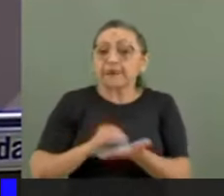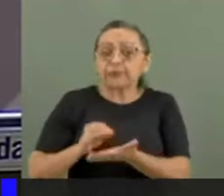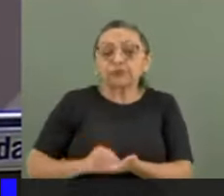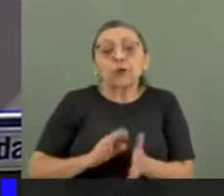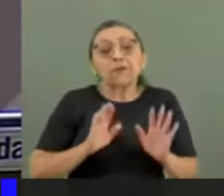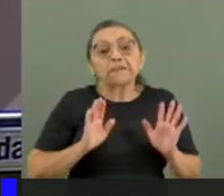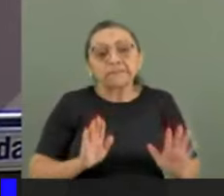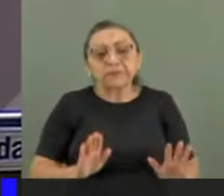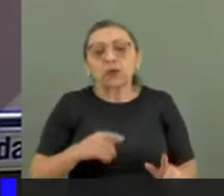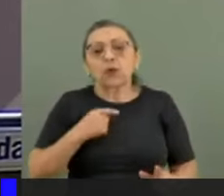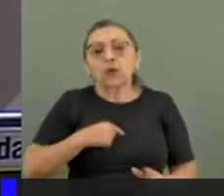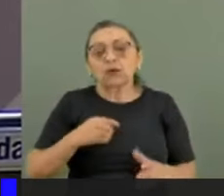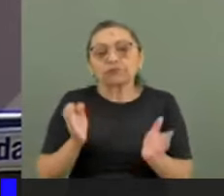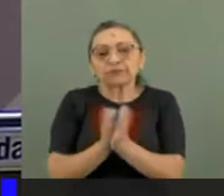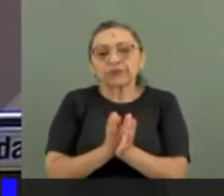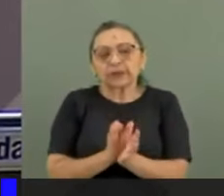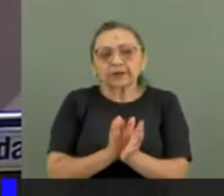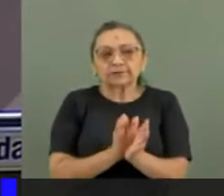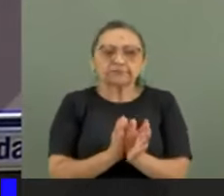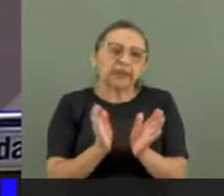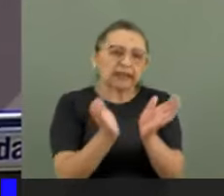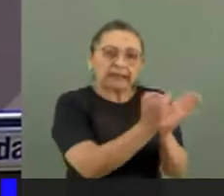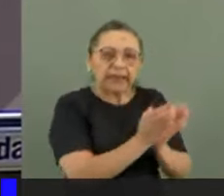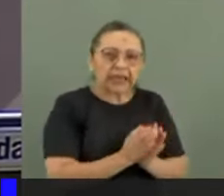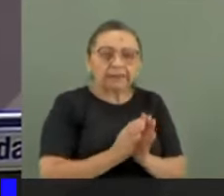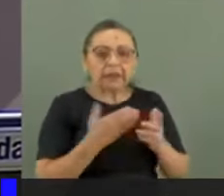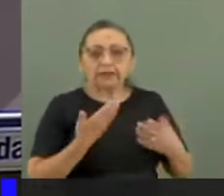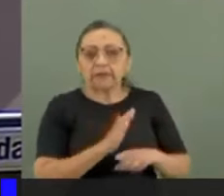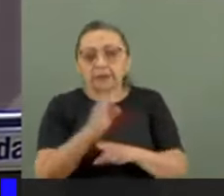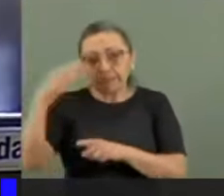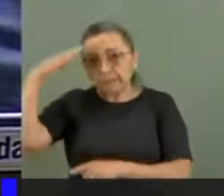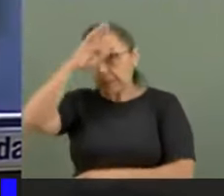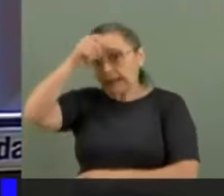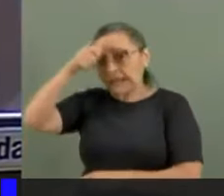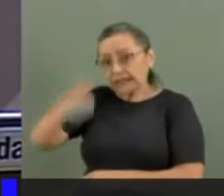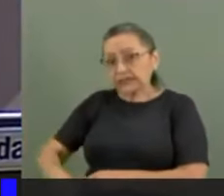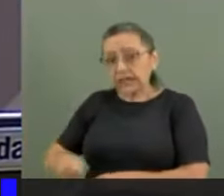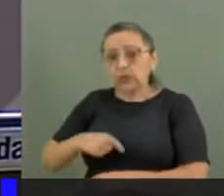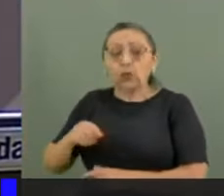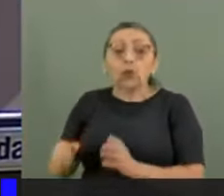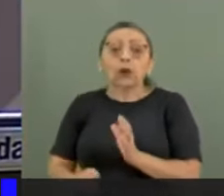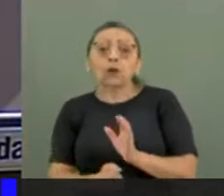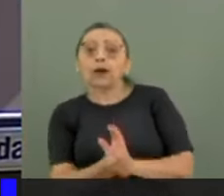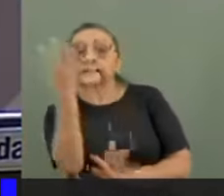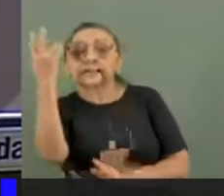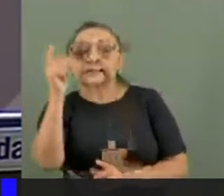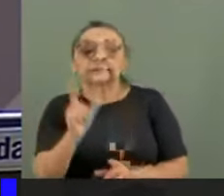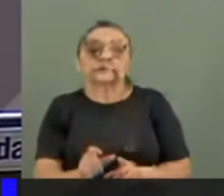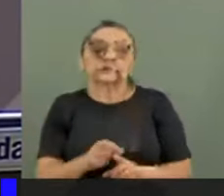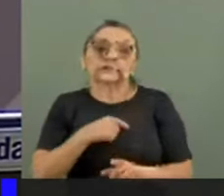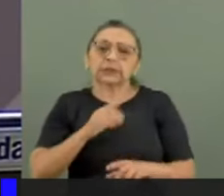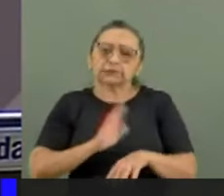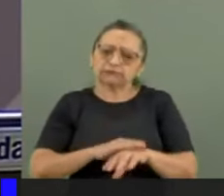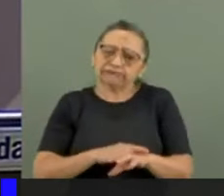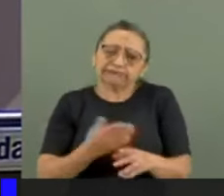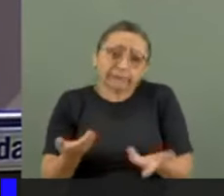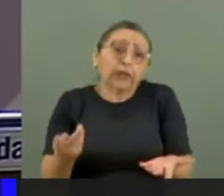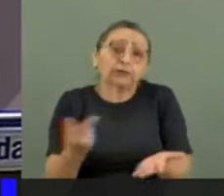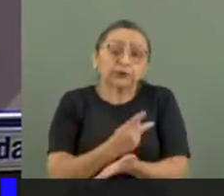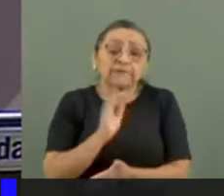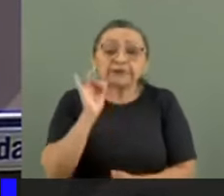-lhes, porém, ao bolsonarismo radical o número. Os atos, felizmente,